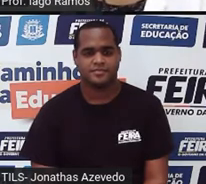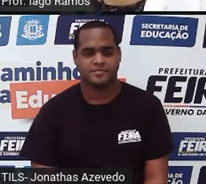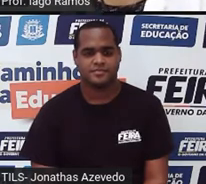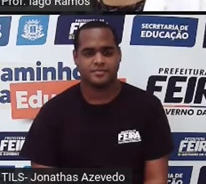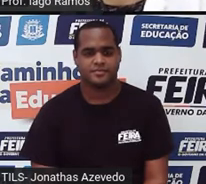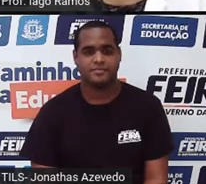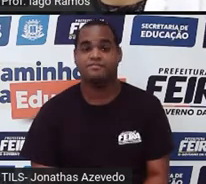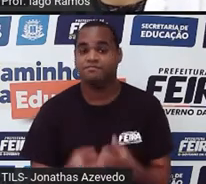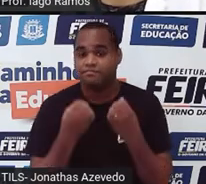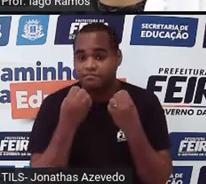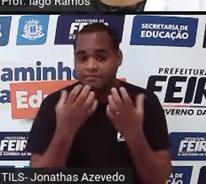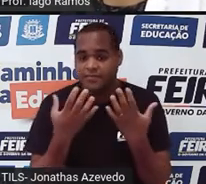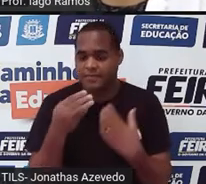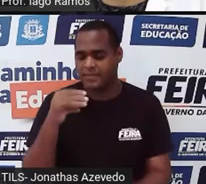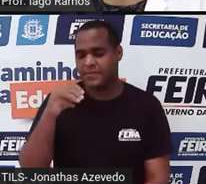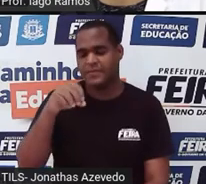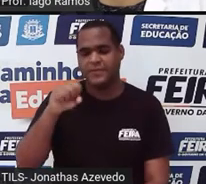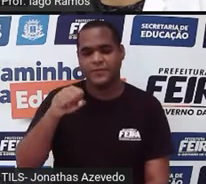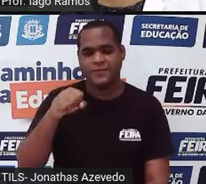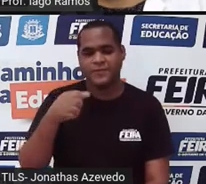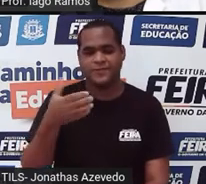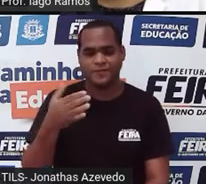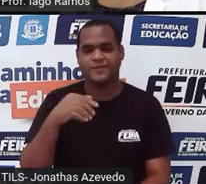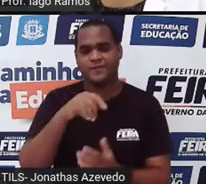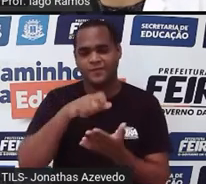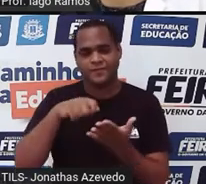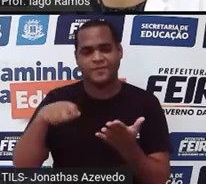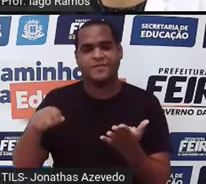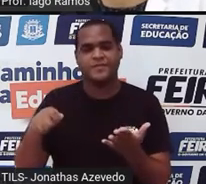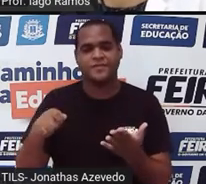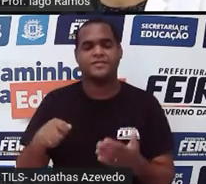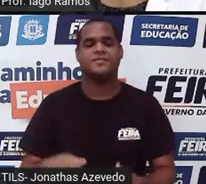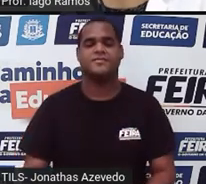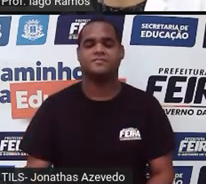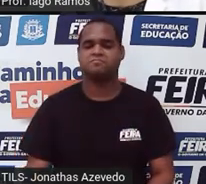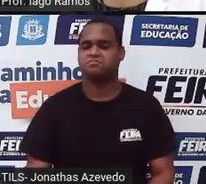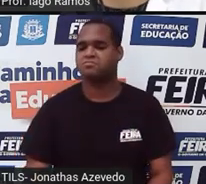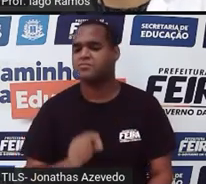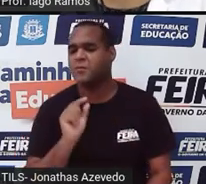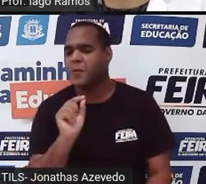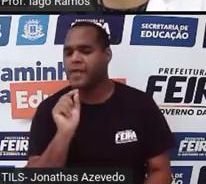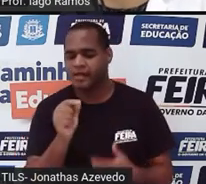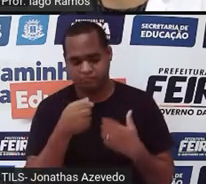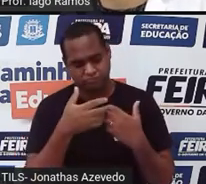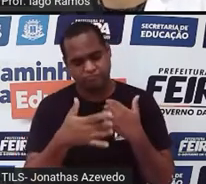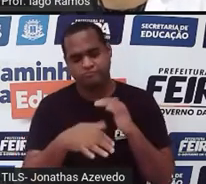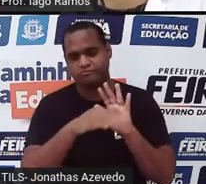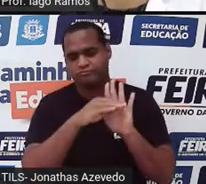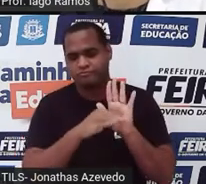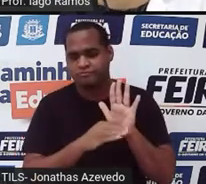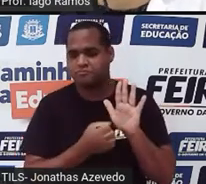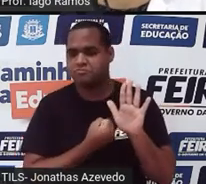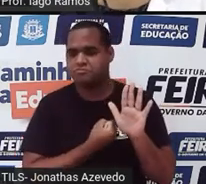Bom, agora 30 segundos, escrevendo o que é uma sequência numérica.